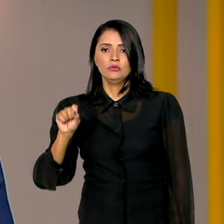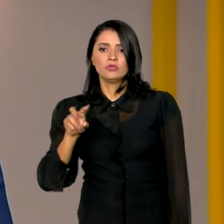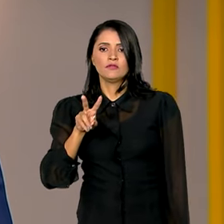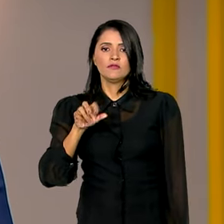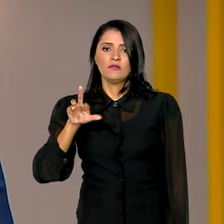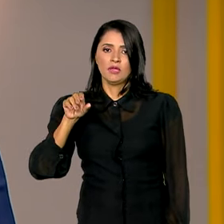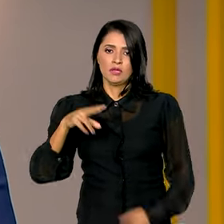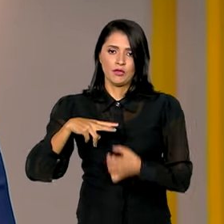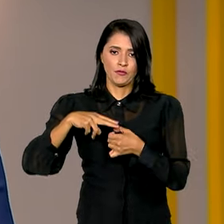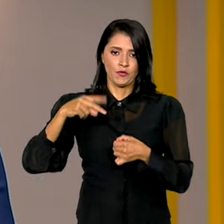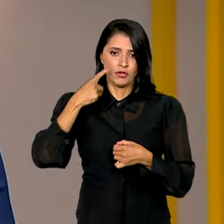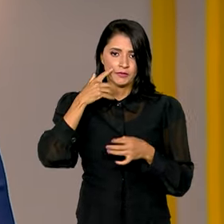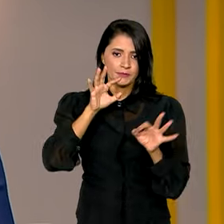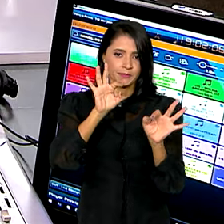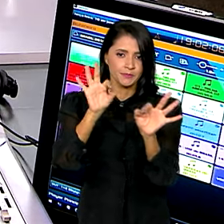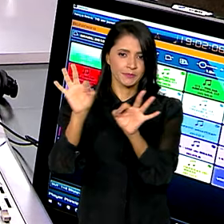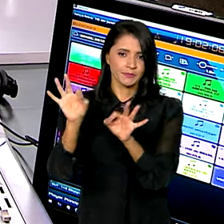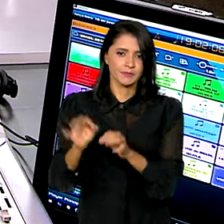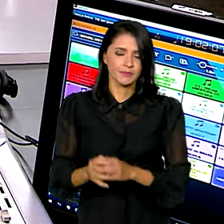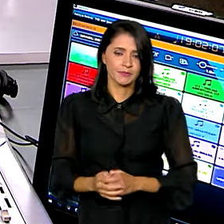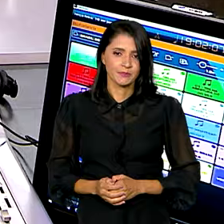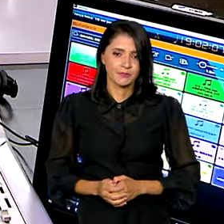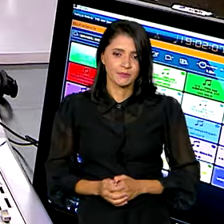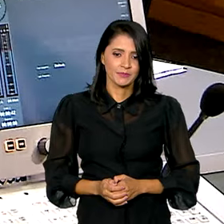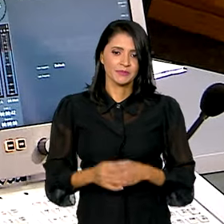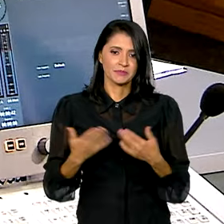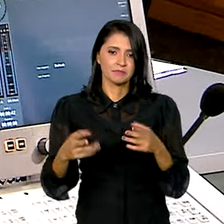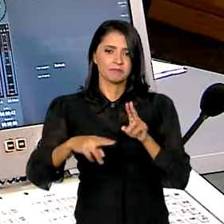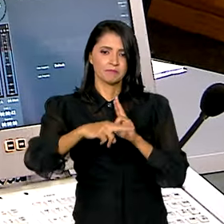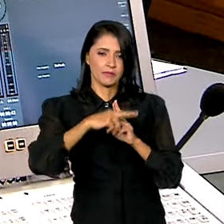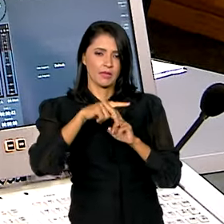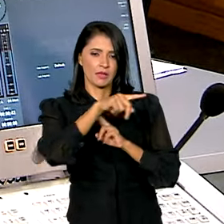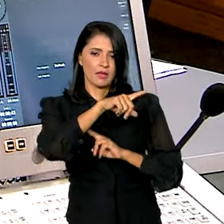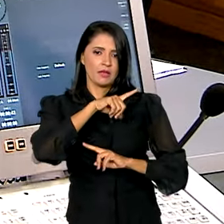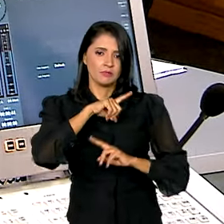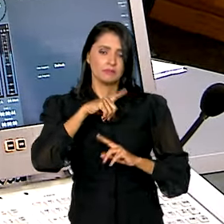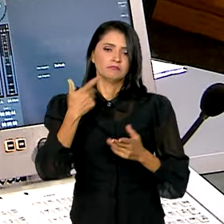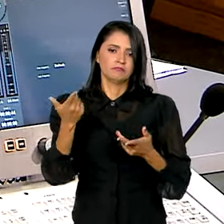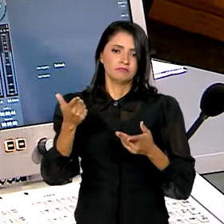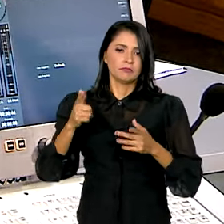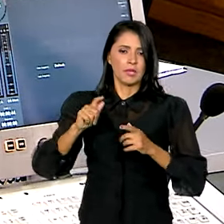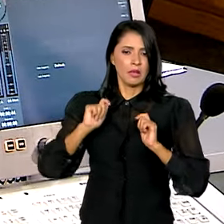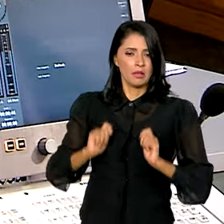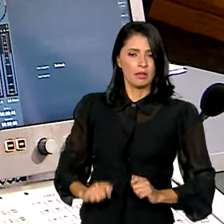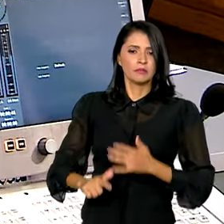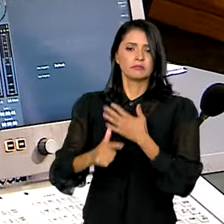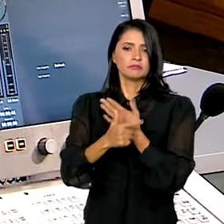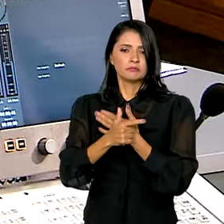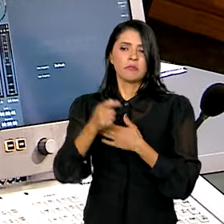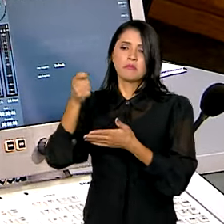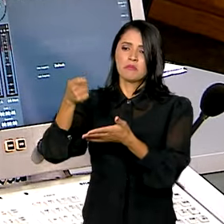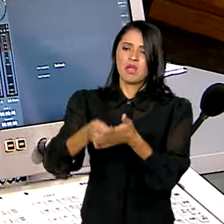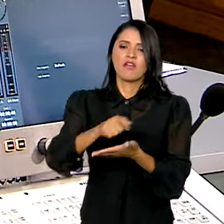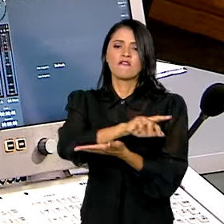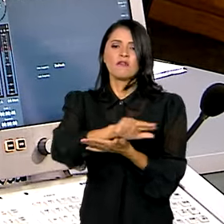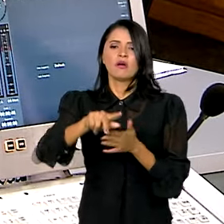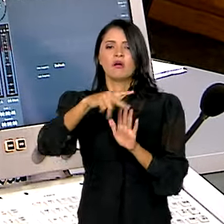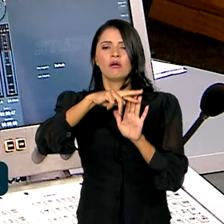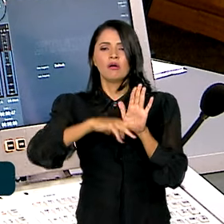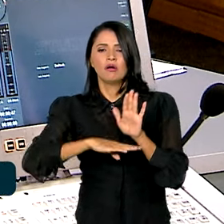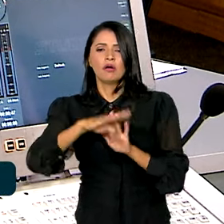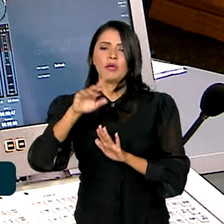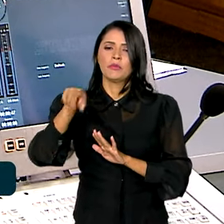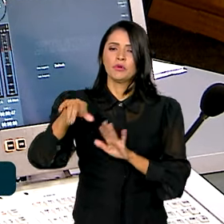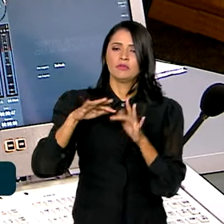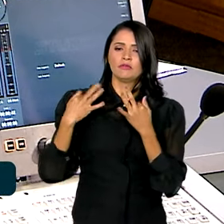Voz do Brasil. Acompanhe. A Caixa atua como operadora para pagamento de vários benefícios, como Bolsa Família,